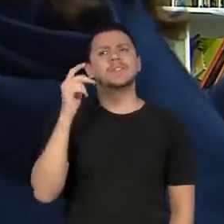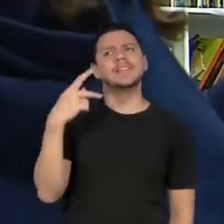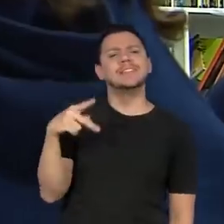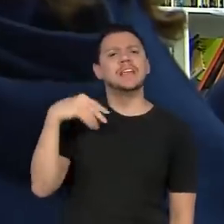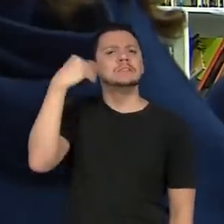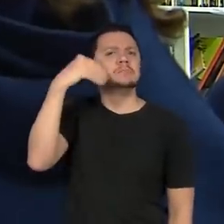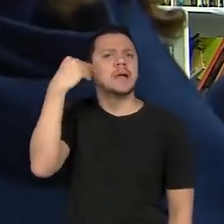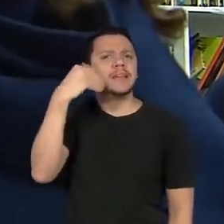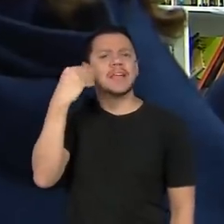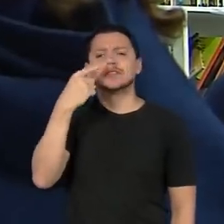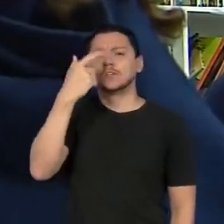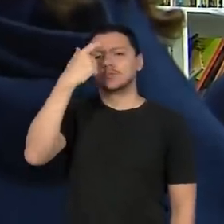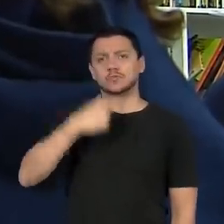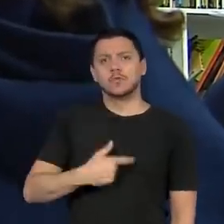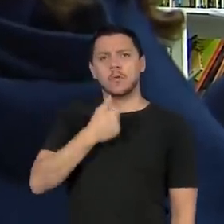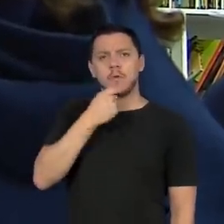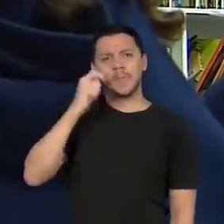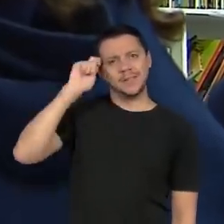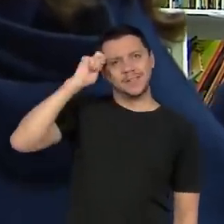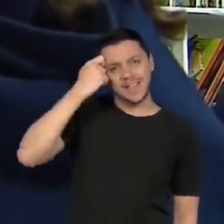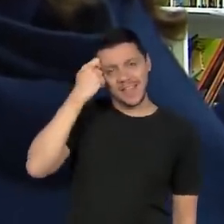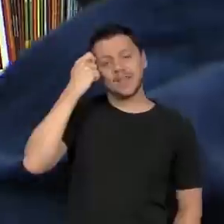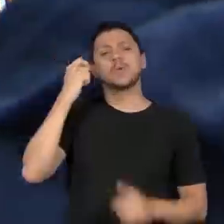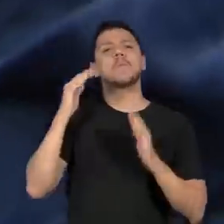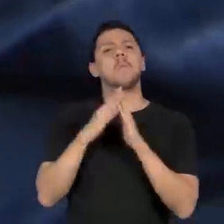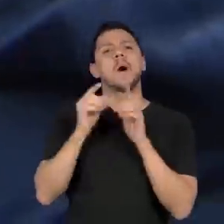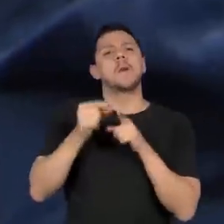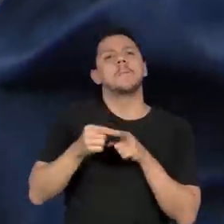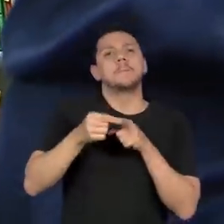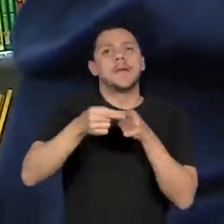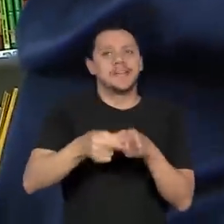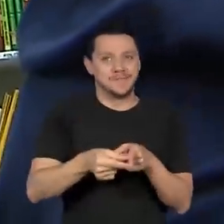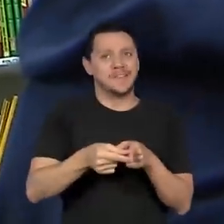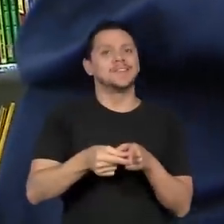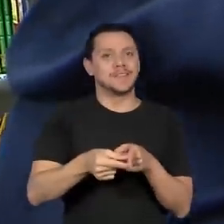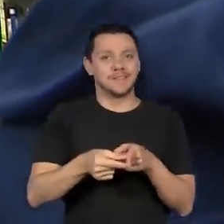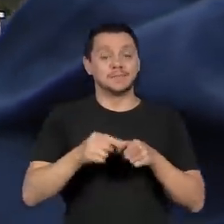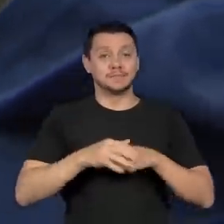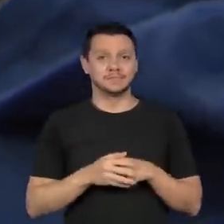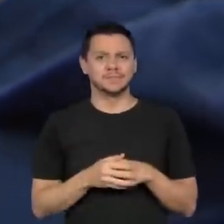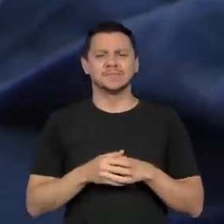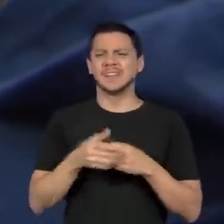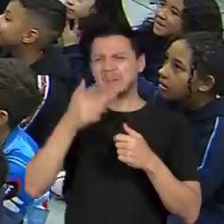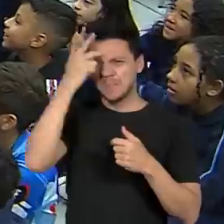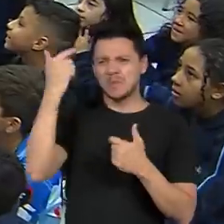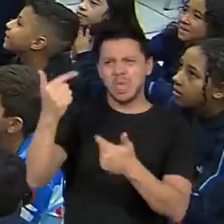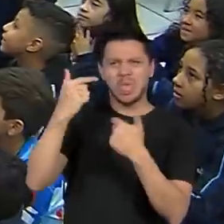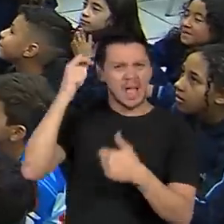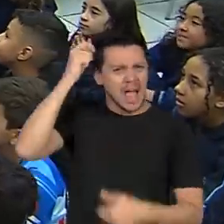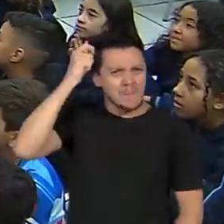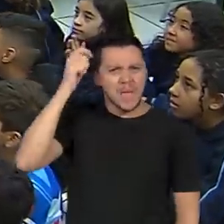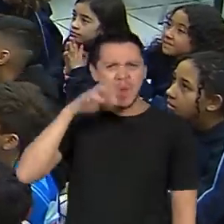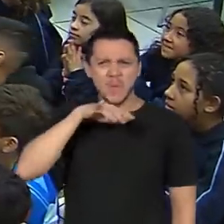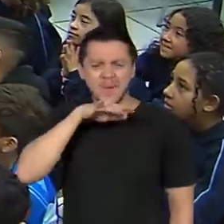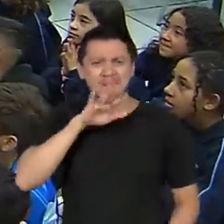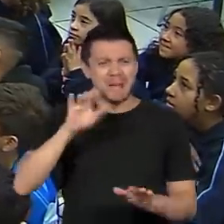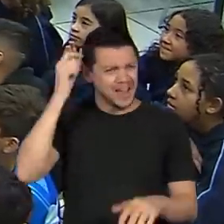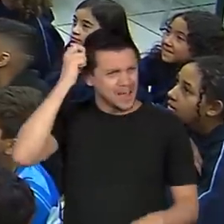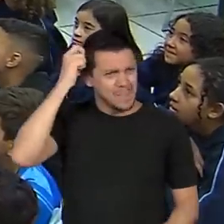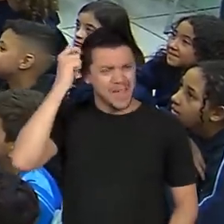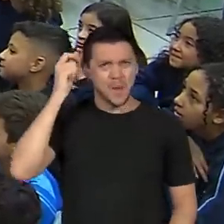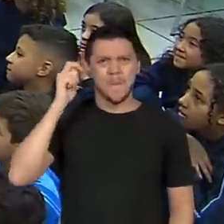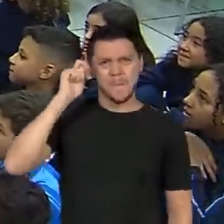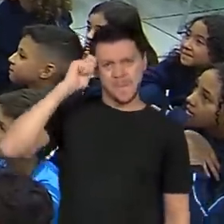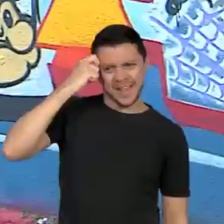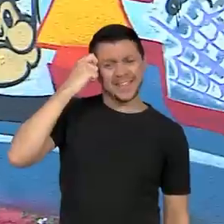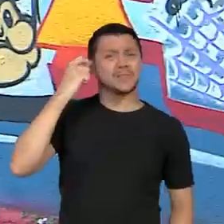periférico. Falam que meu cabelo é ruim. Ter cabelo de preto é fazer o que quiser. De se aceitar com o cabelo que tem, de